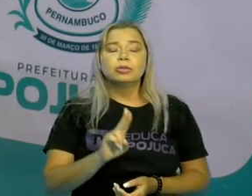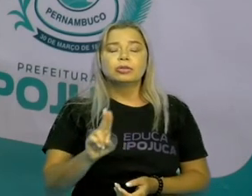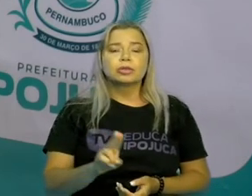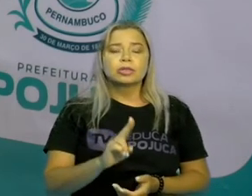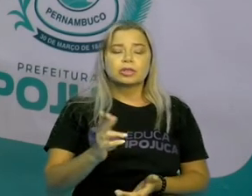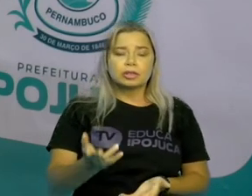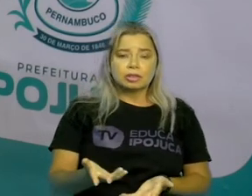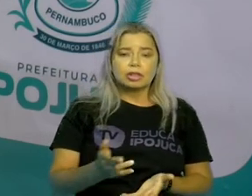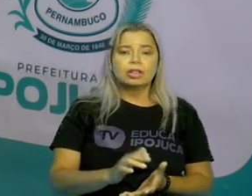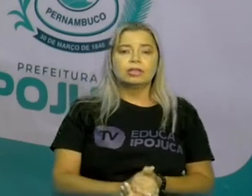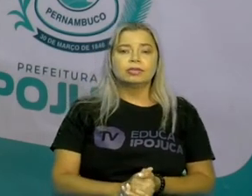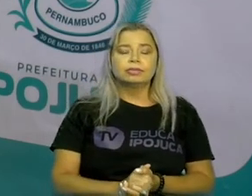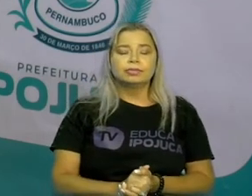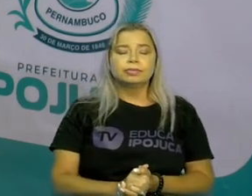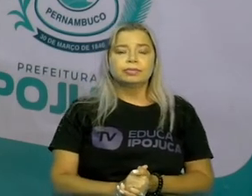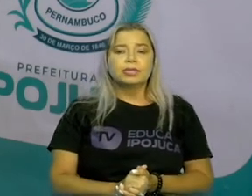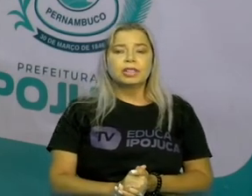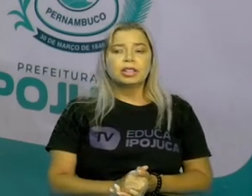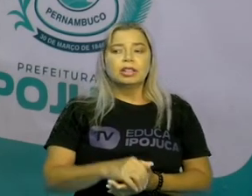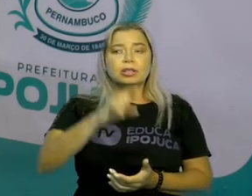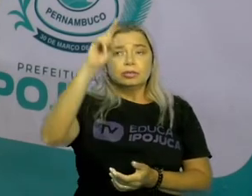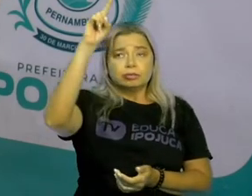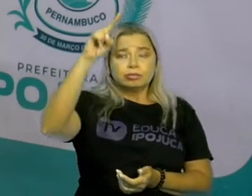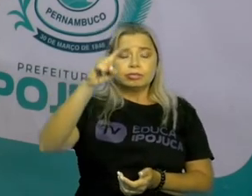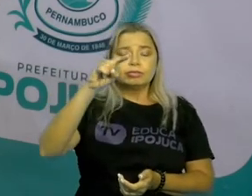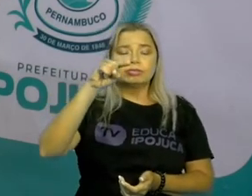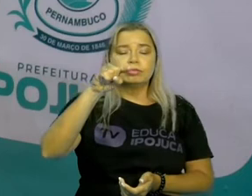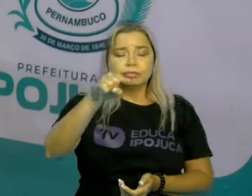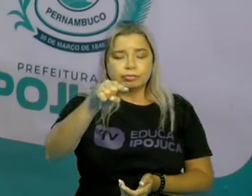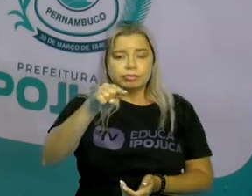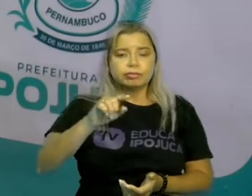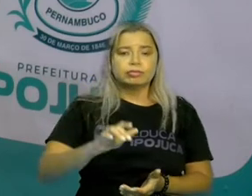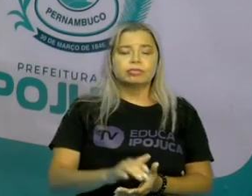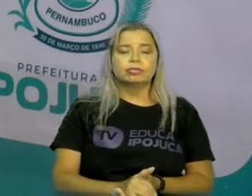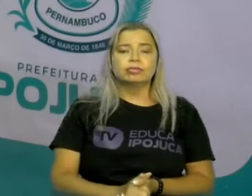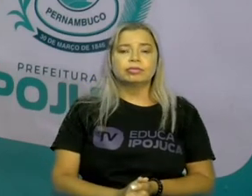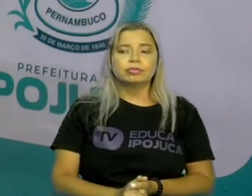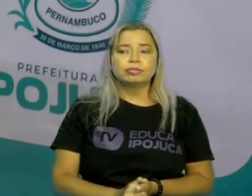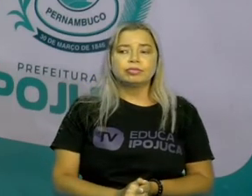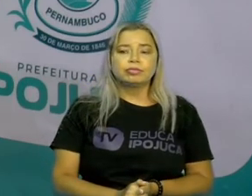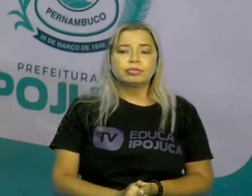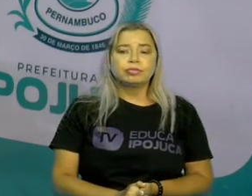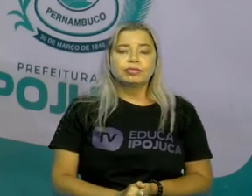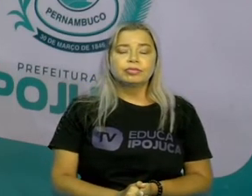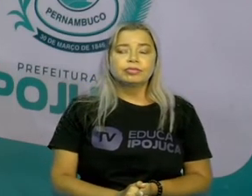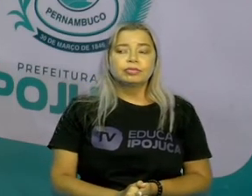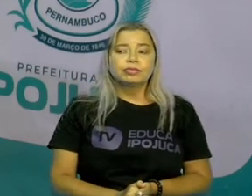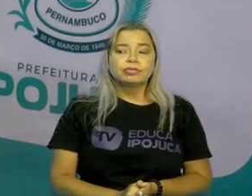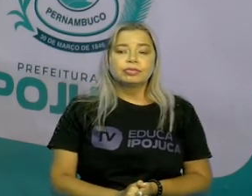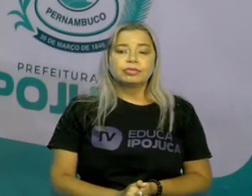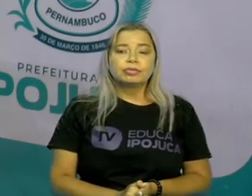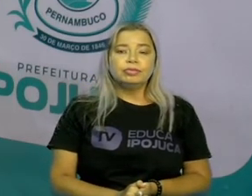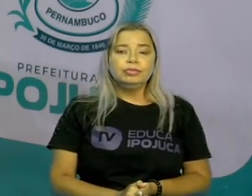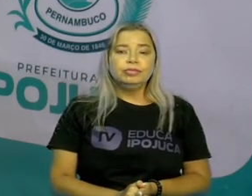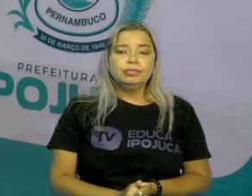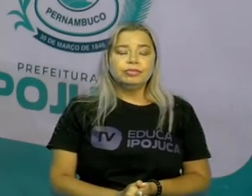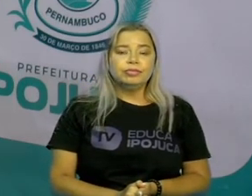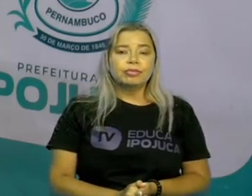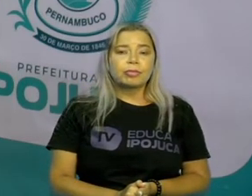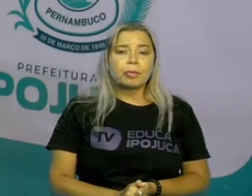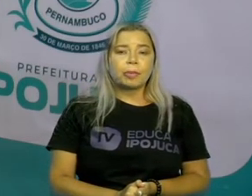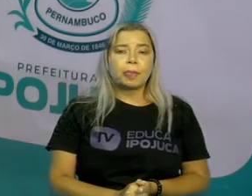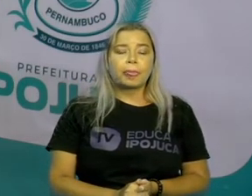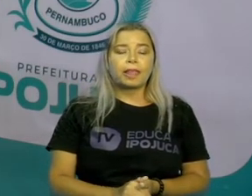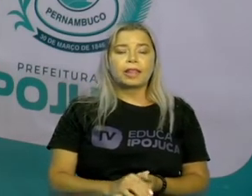exclamativo. Fez necessária a utilização do ponto de exclamação. O nosso